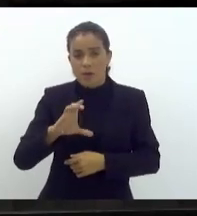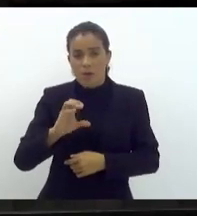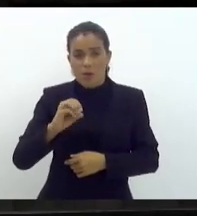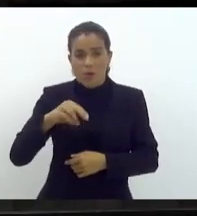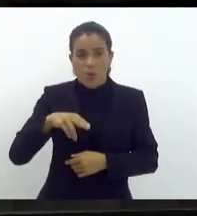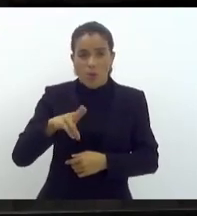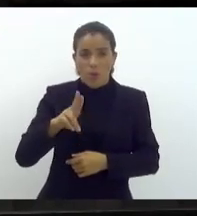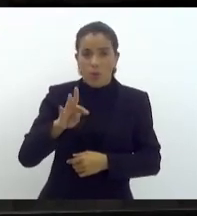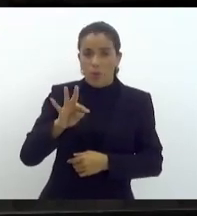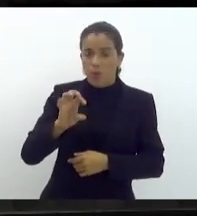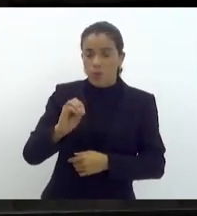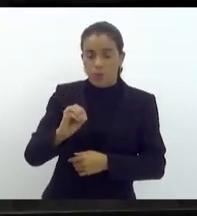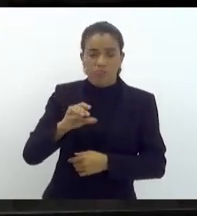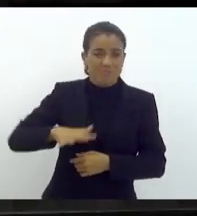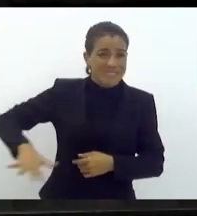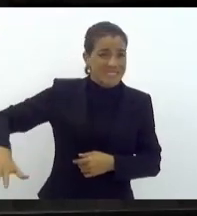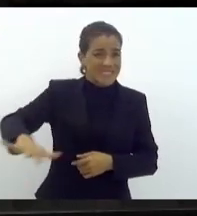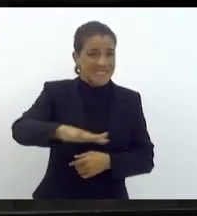de toda aquela região.